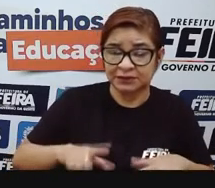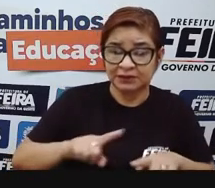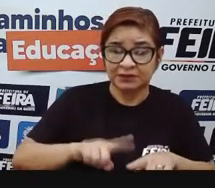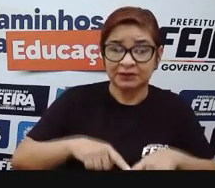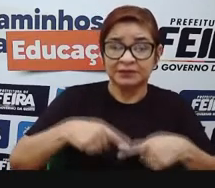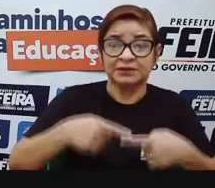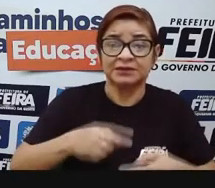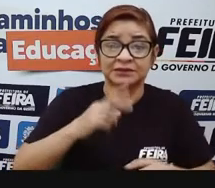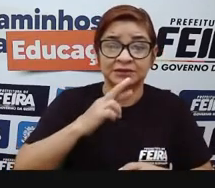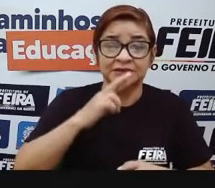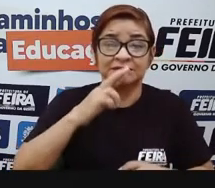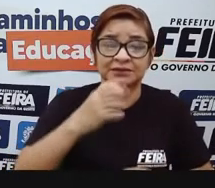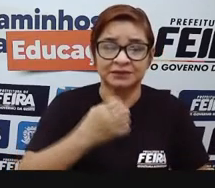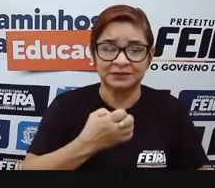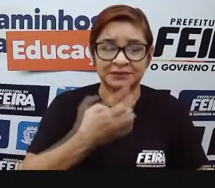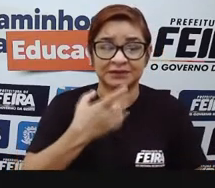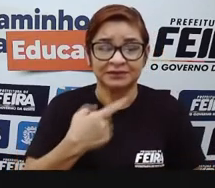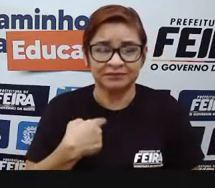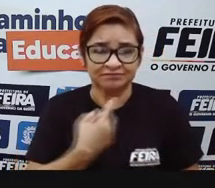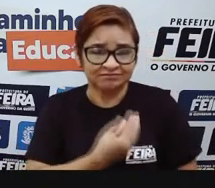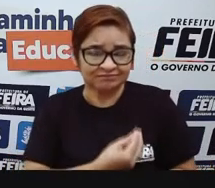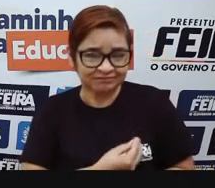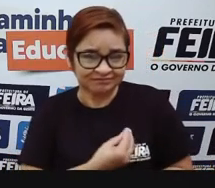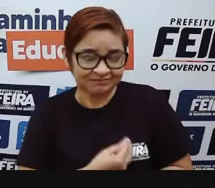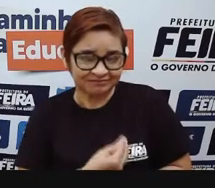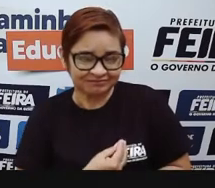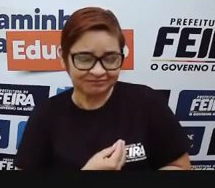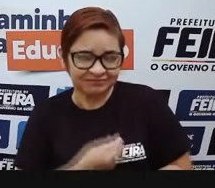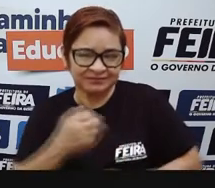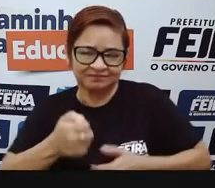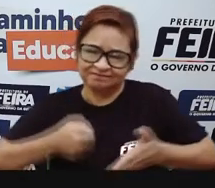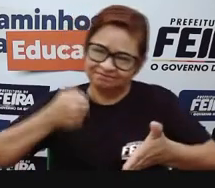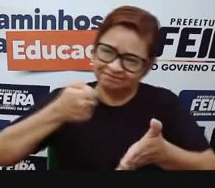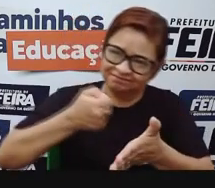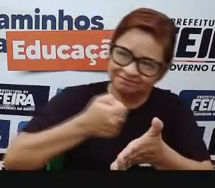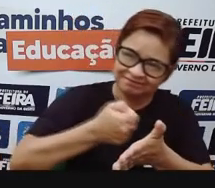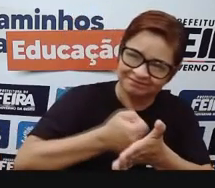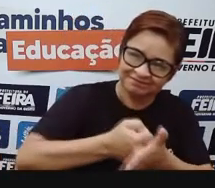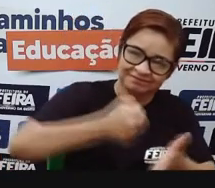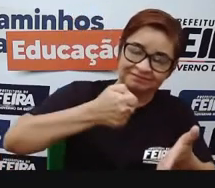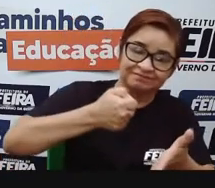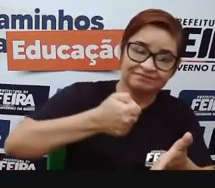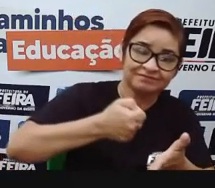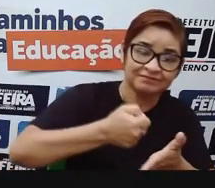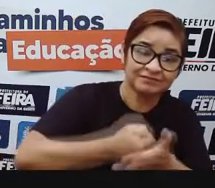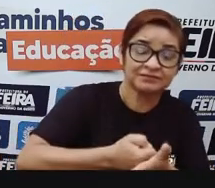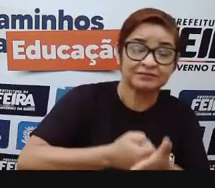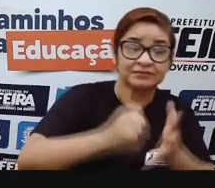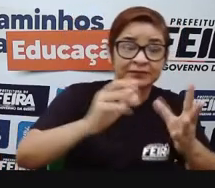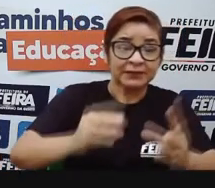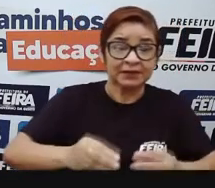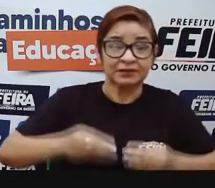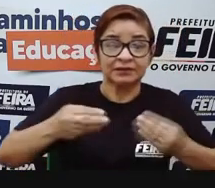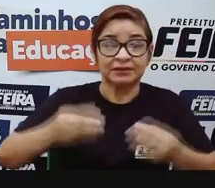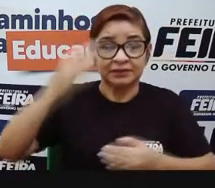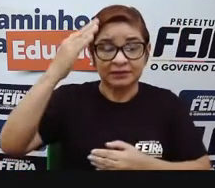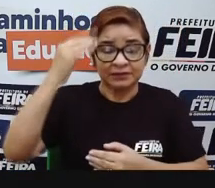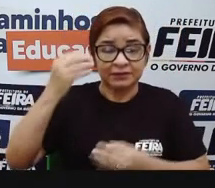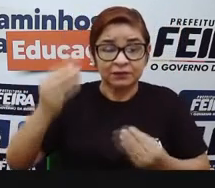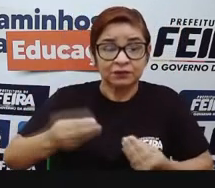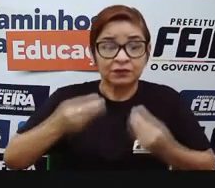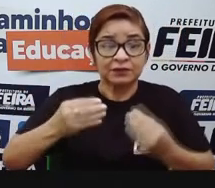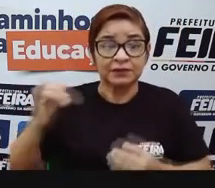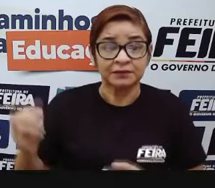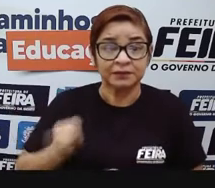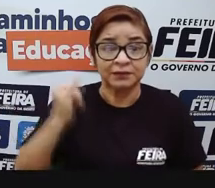Por quê? Quando a gente luta, quando a gente batalha, quando a gente sabe o valor de